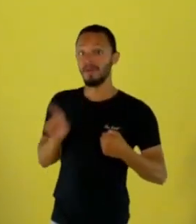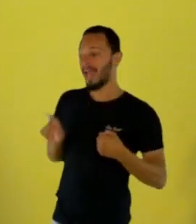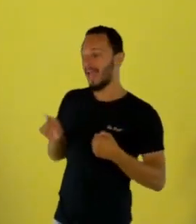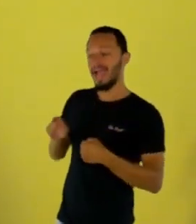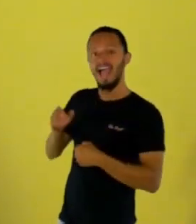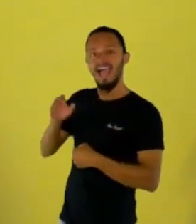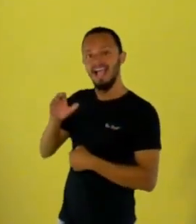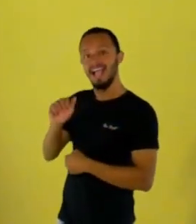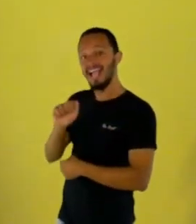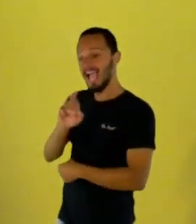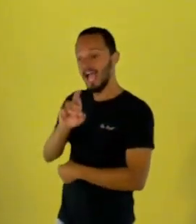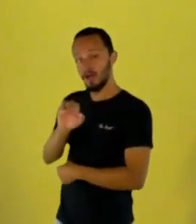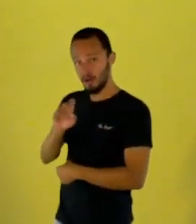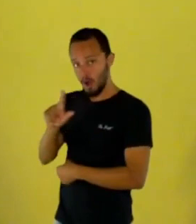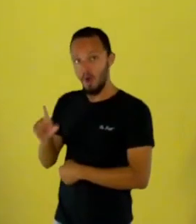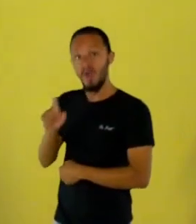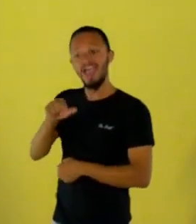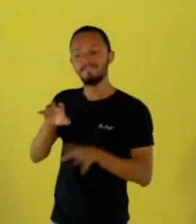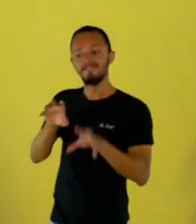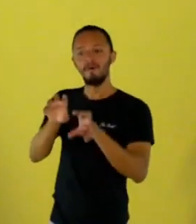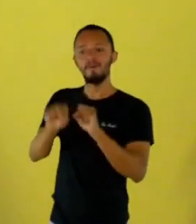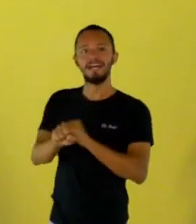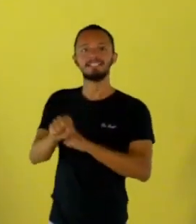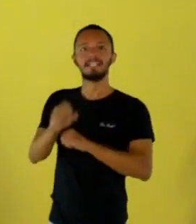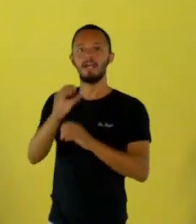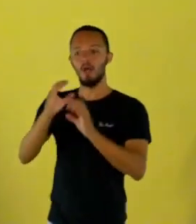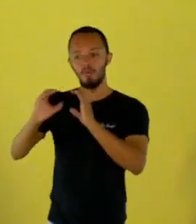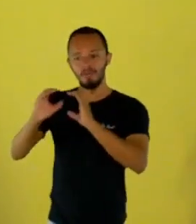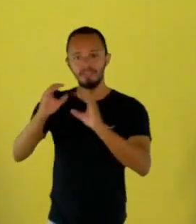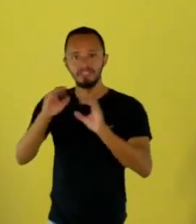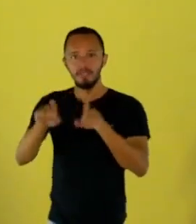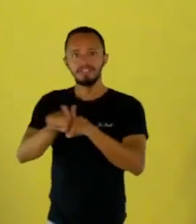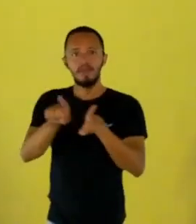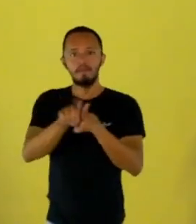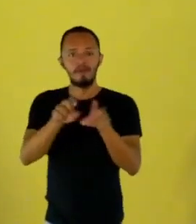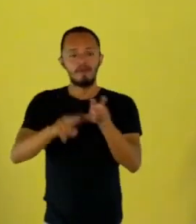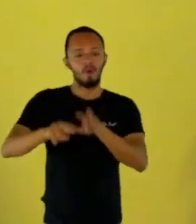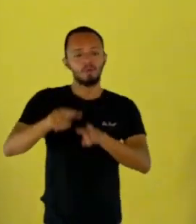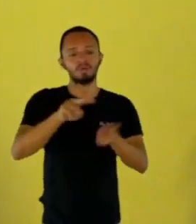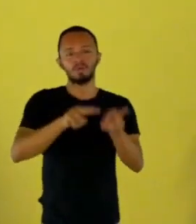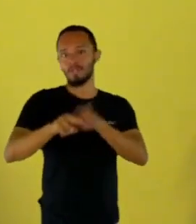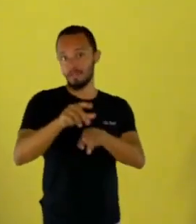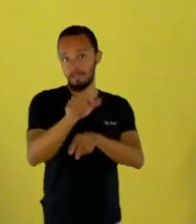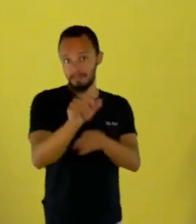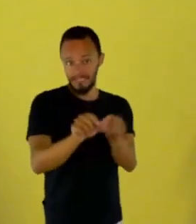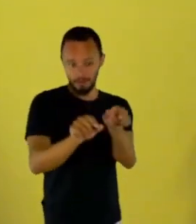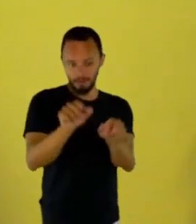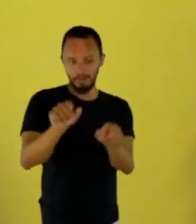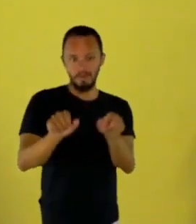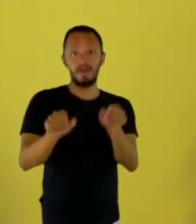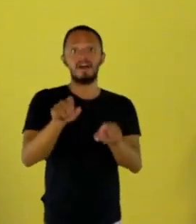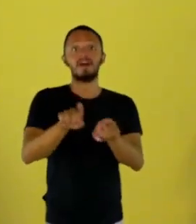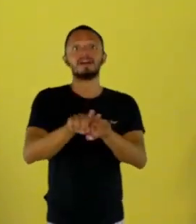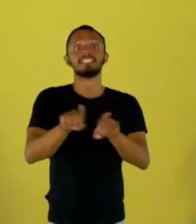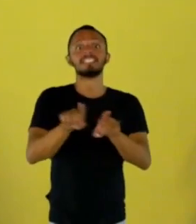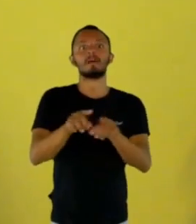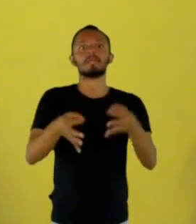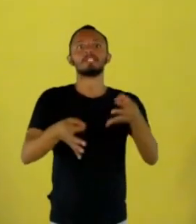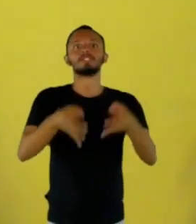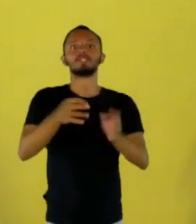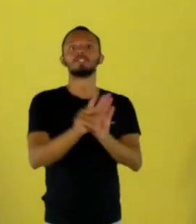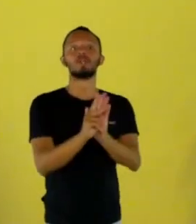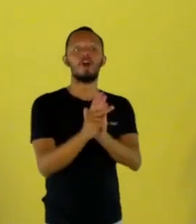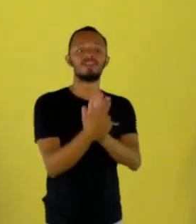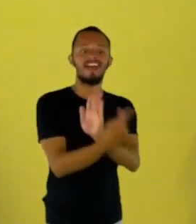e consultoria de imagem pessoal. Colaborou para os jornais e revistas e teve sua coluna em rádio,